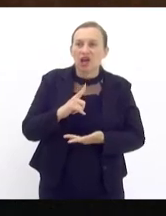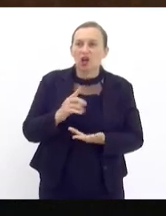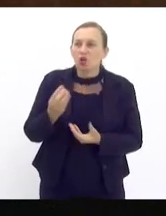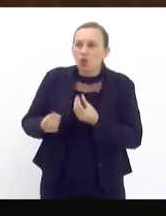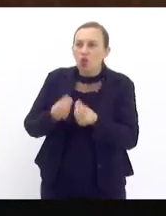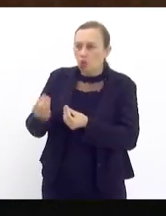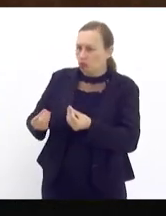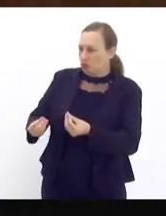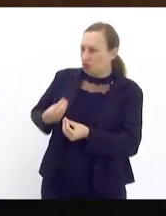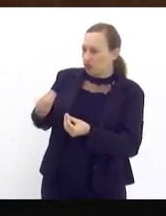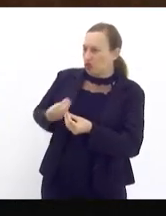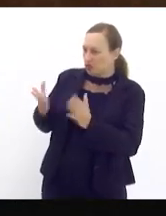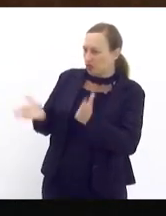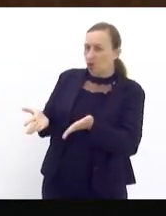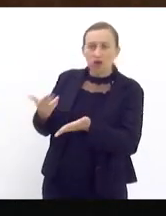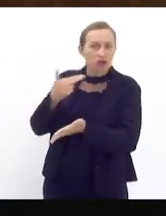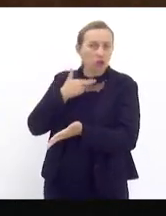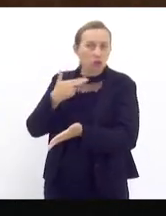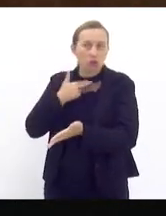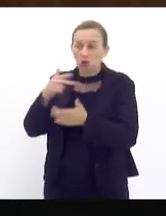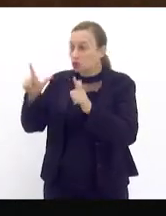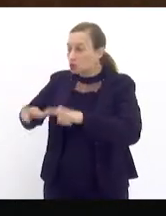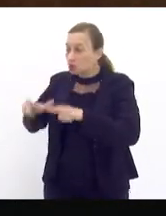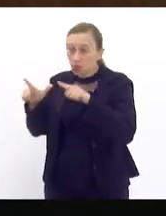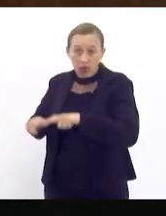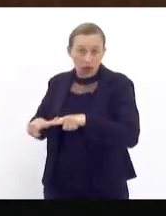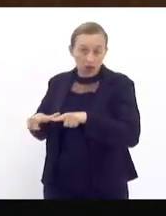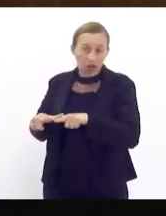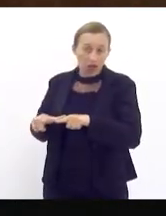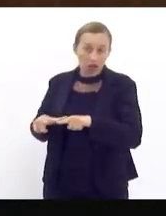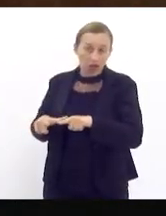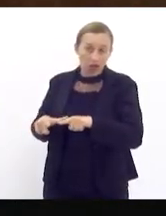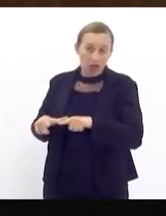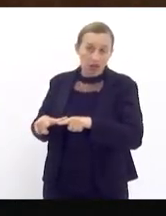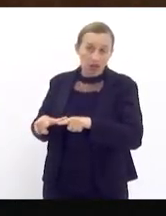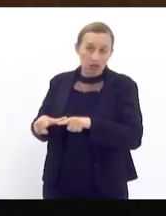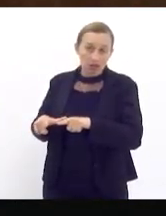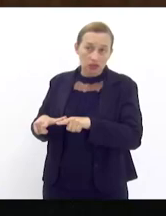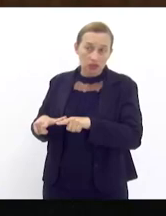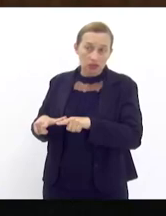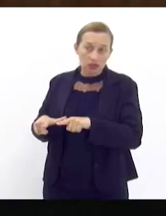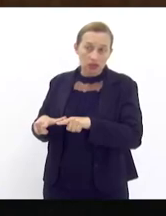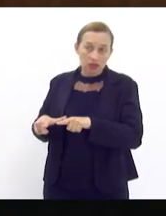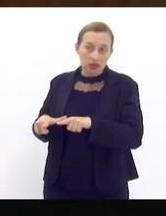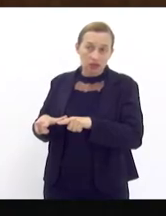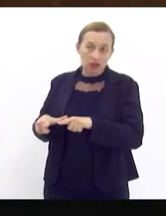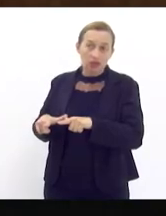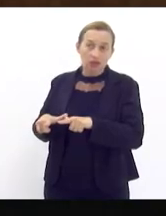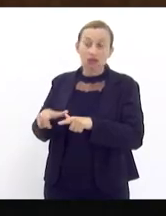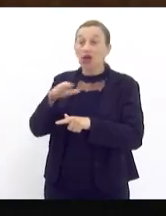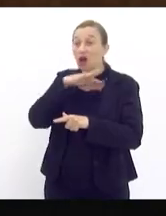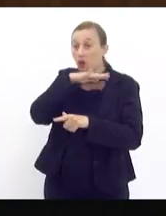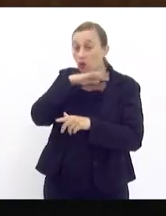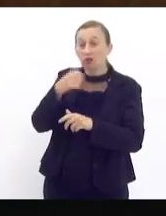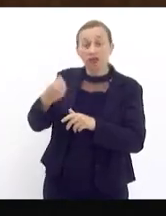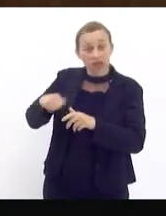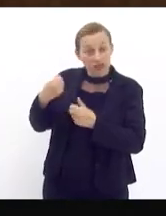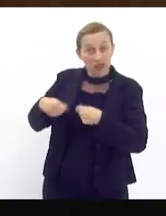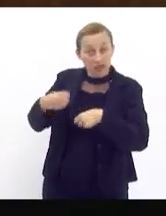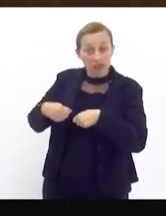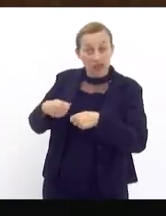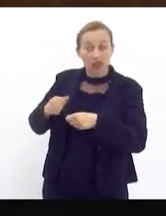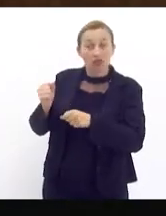não pode ficar, porque o espaço físico está deteriorado e ele precisa ser recuperado.